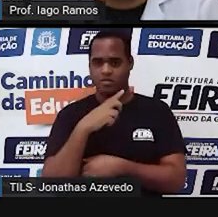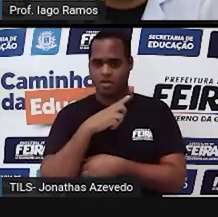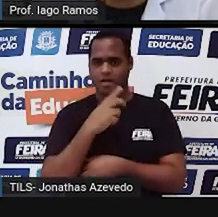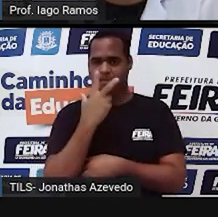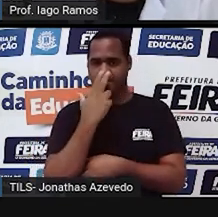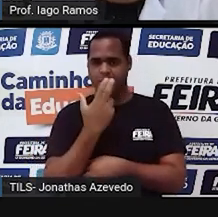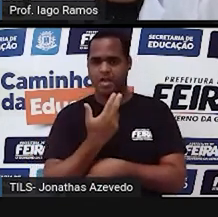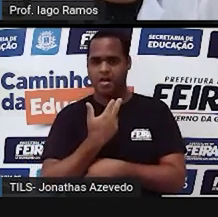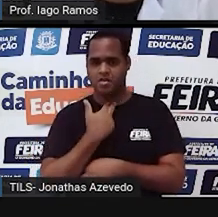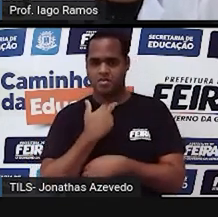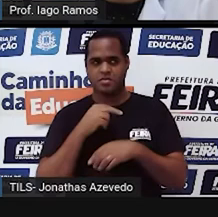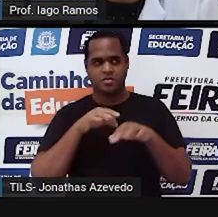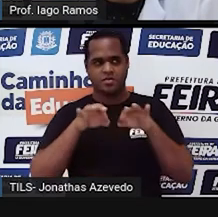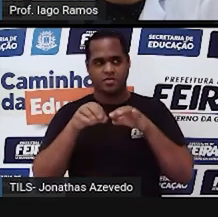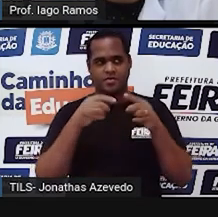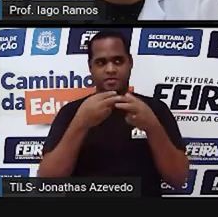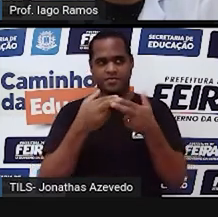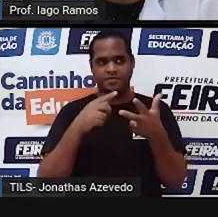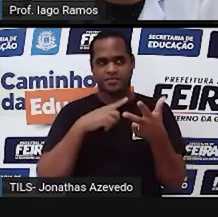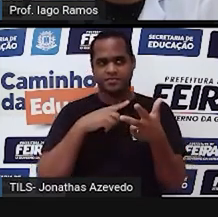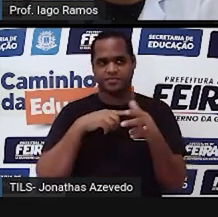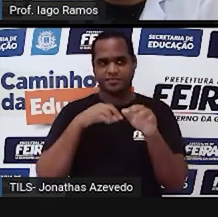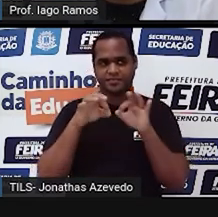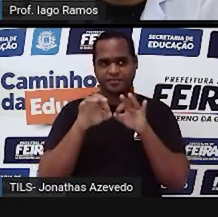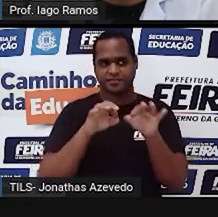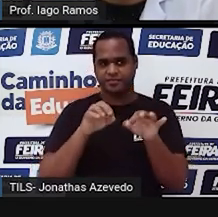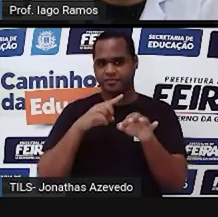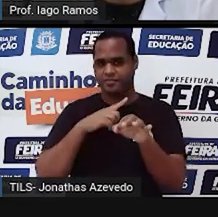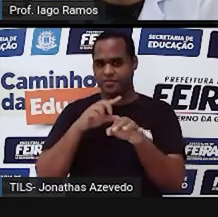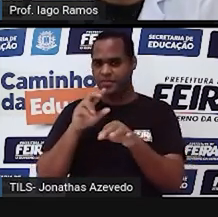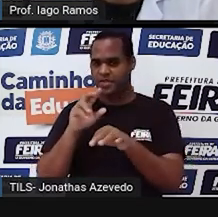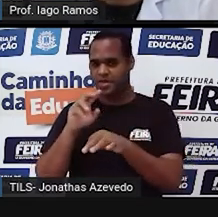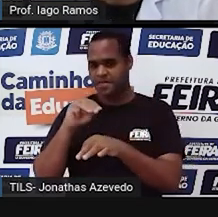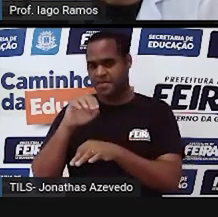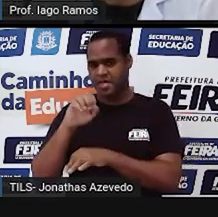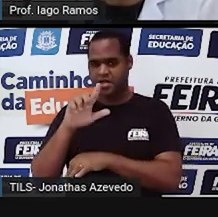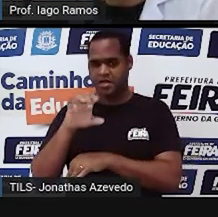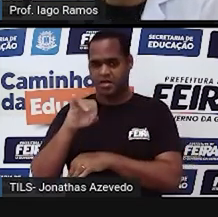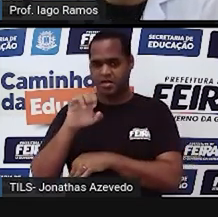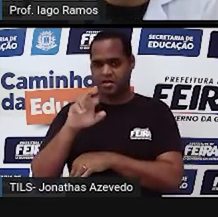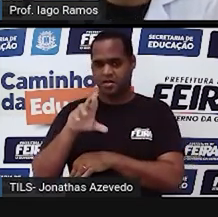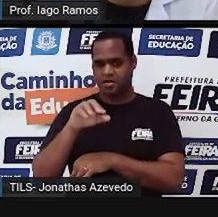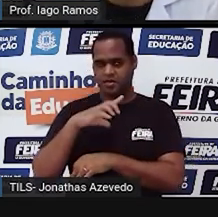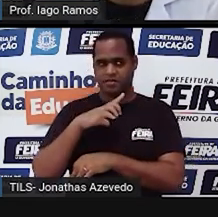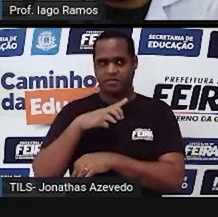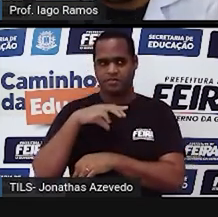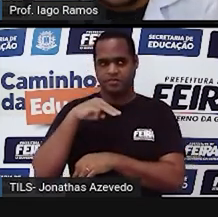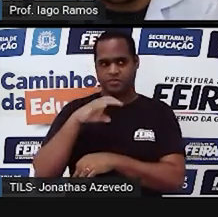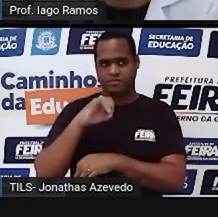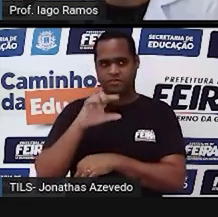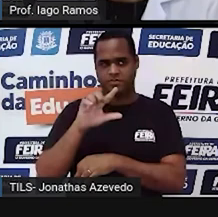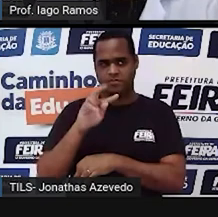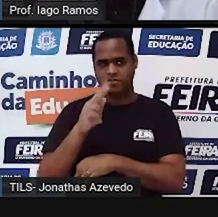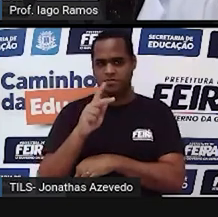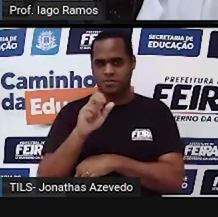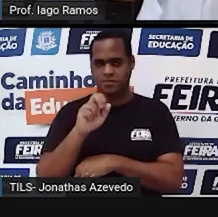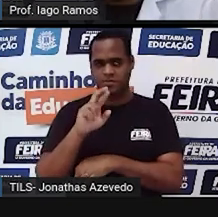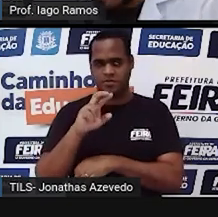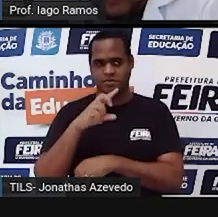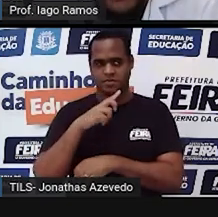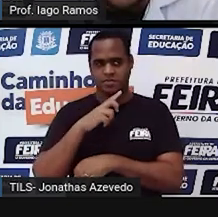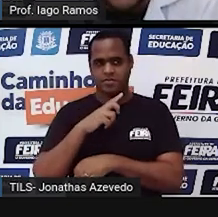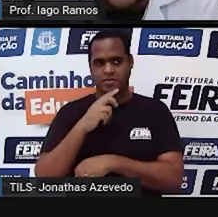posição das unidades de milhar. Né? Milhar é 1.000. então aquele 2 ali não é 2 é 2